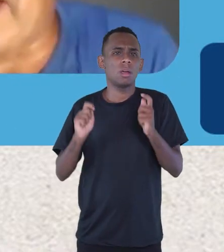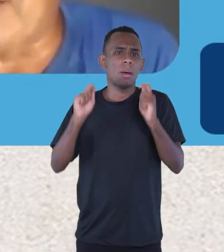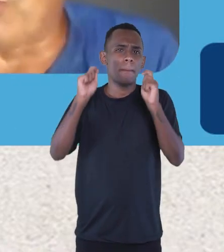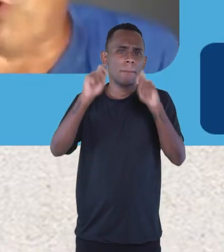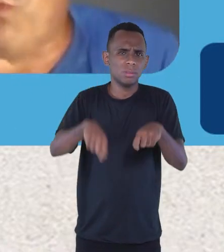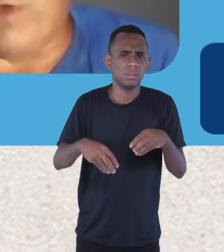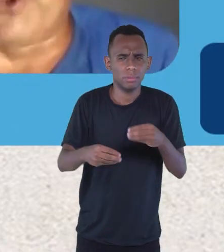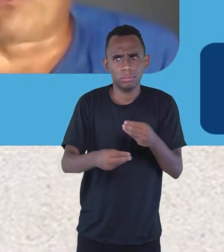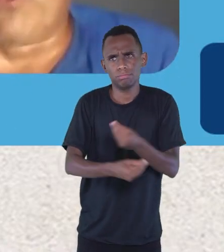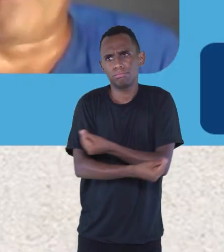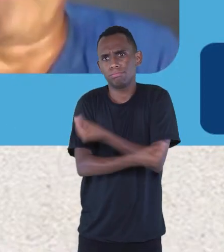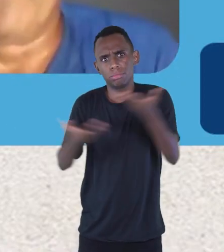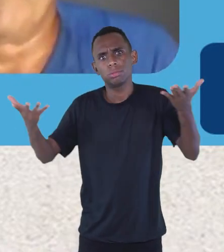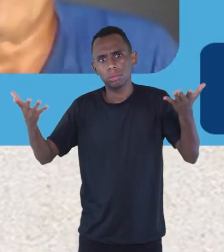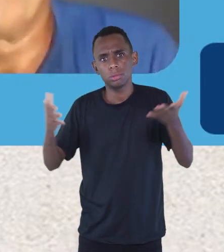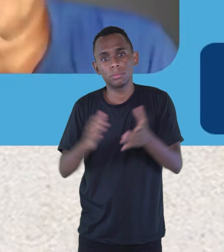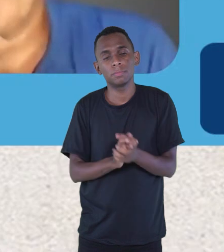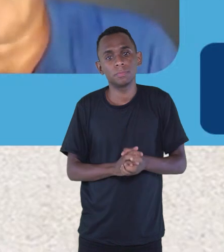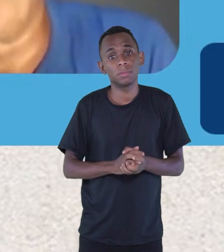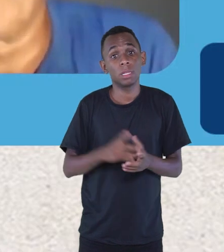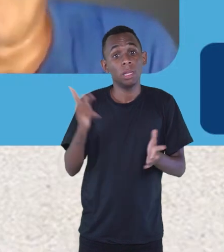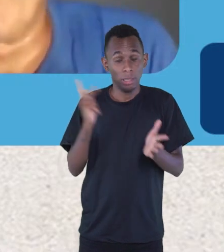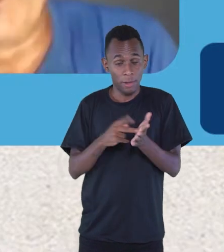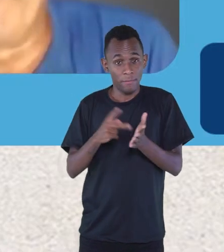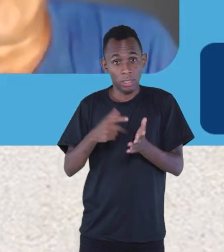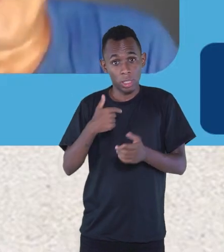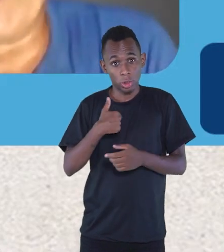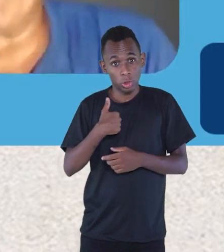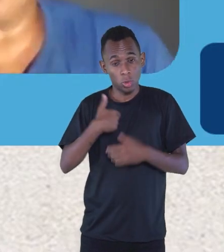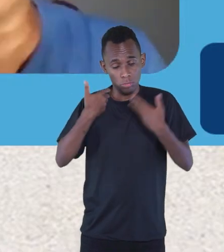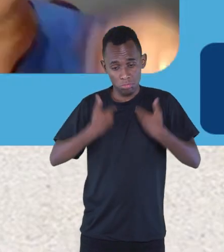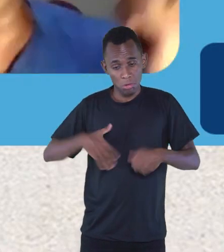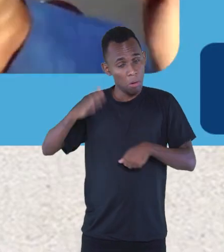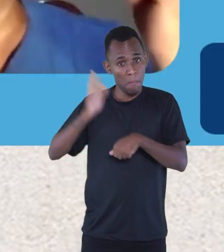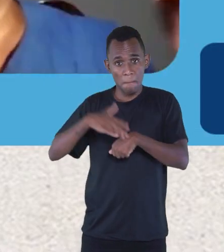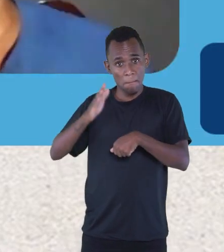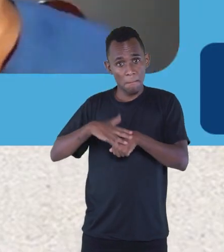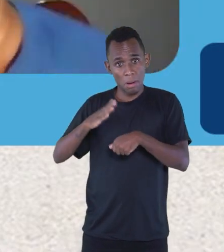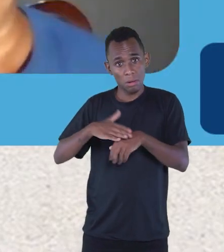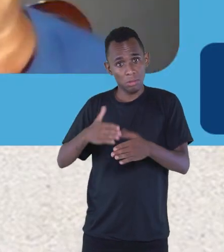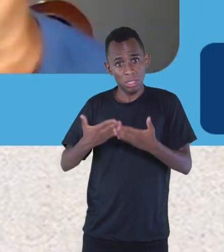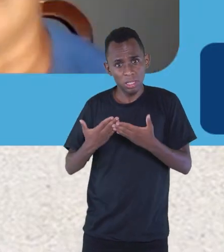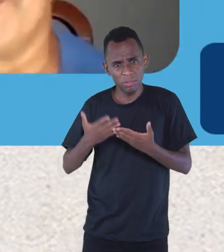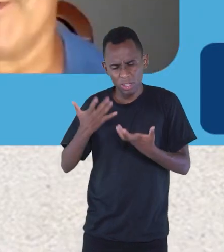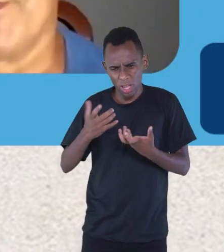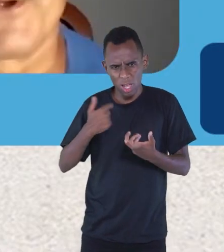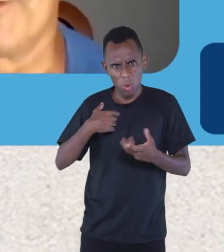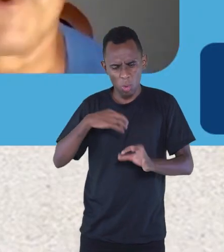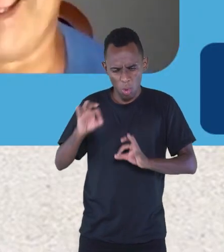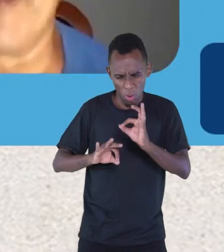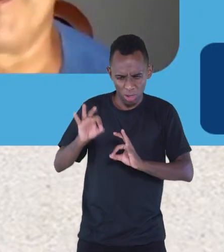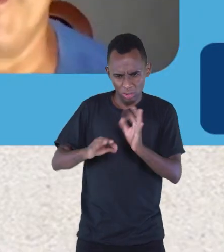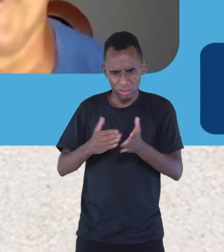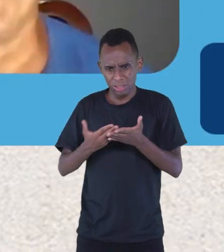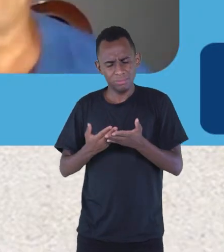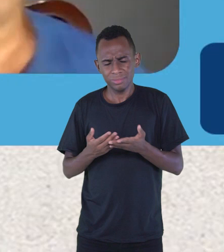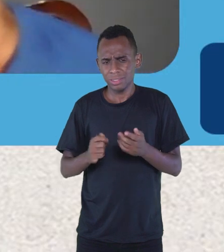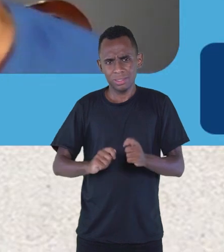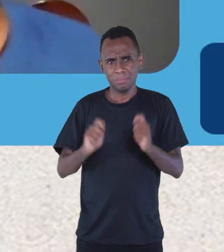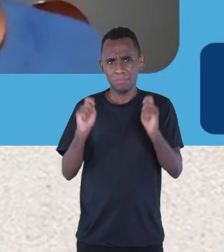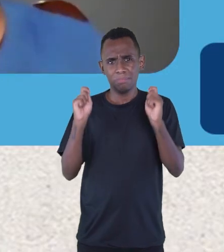distribuição. Na verdade, eu sou um editor só dos meus livros mesmo. As pessoas querem que eu edite livro, eu falo, não. Não dá conta?